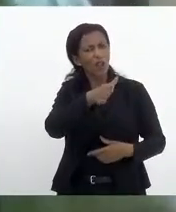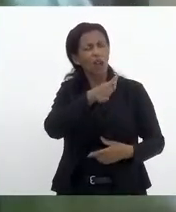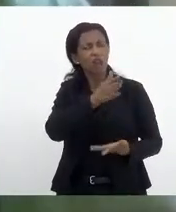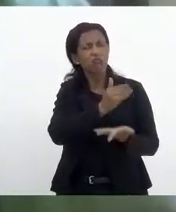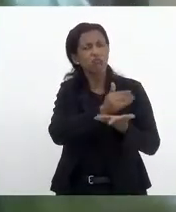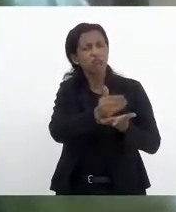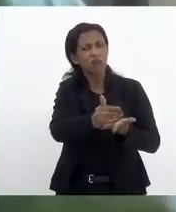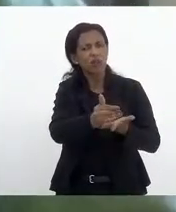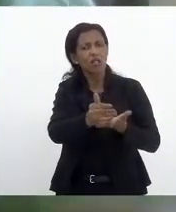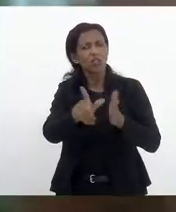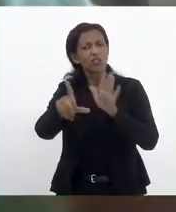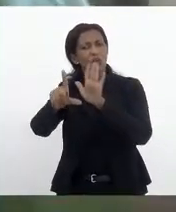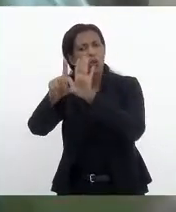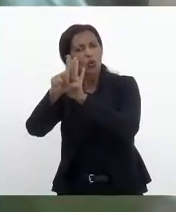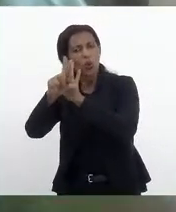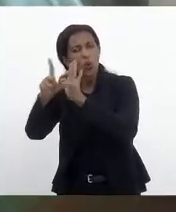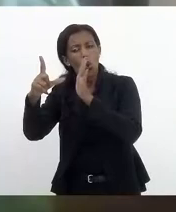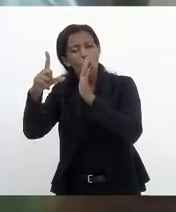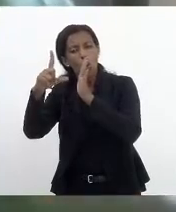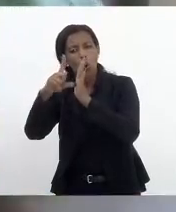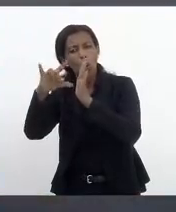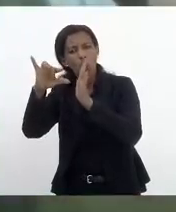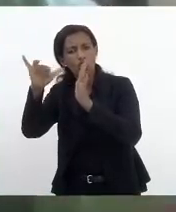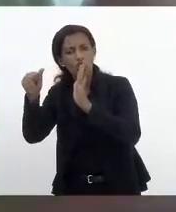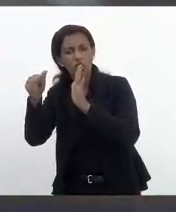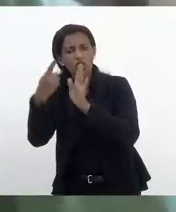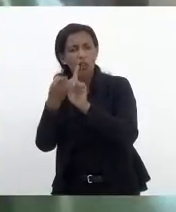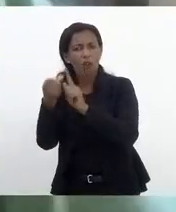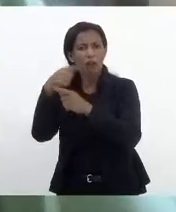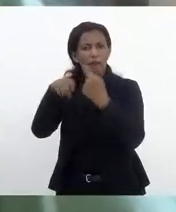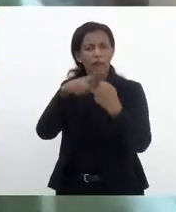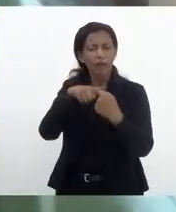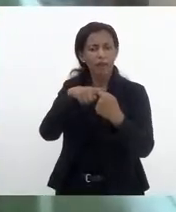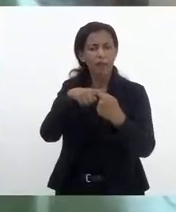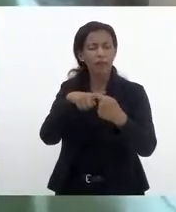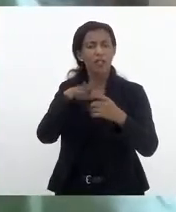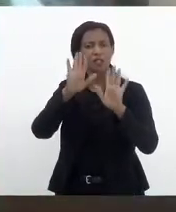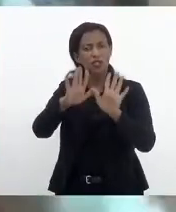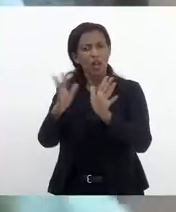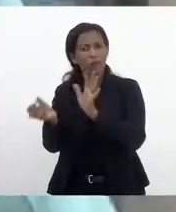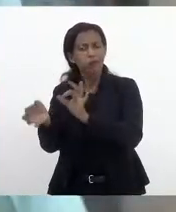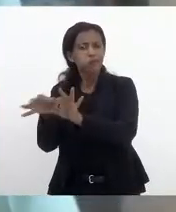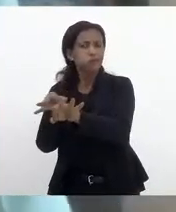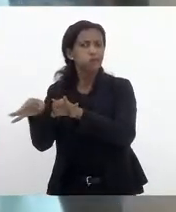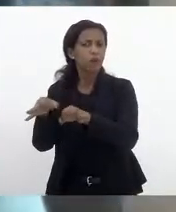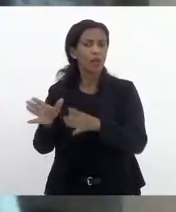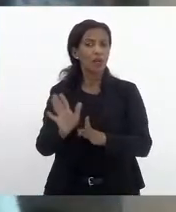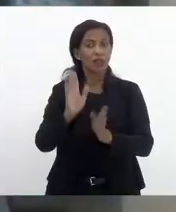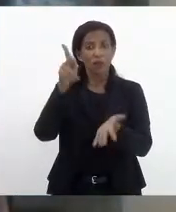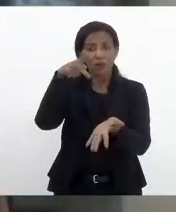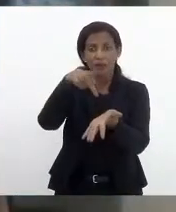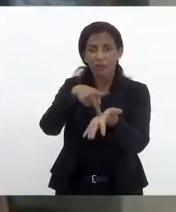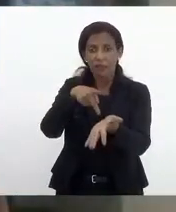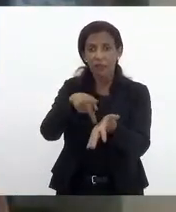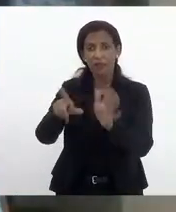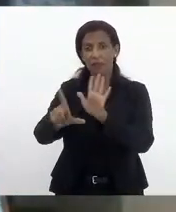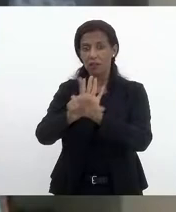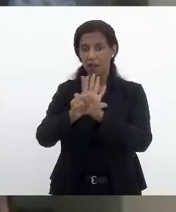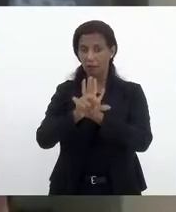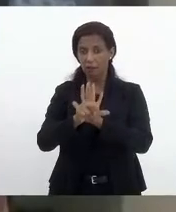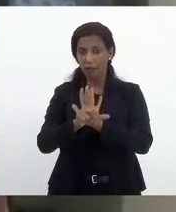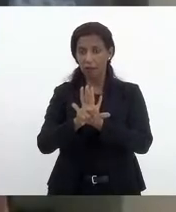de logística reversa, essa também produto de duas outras audiências. Então, na verdade, esta lei